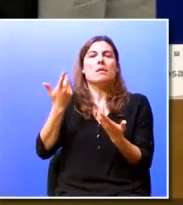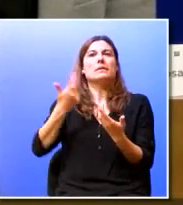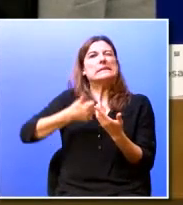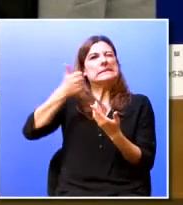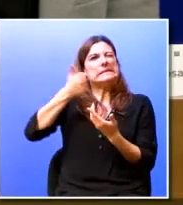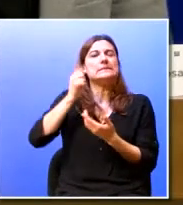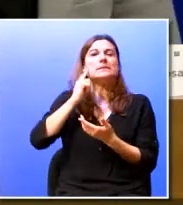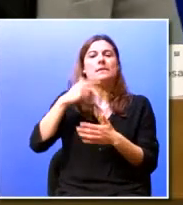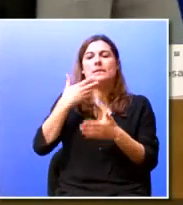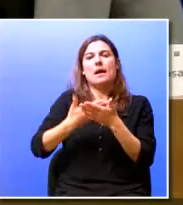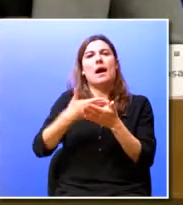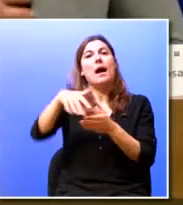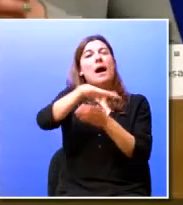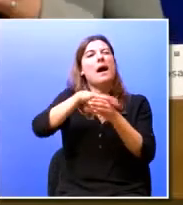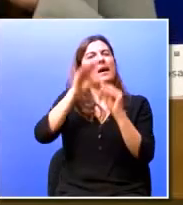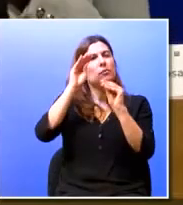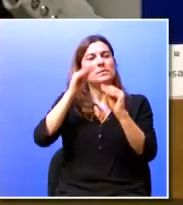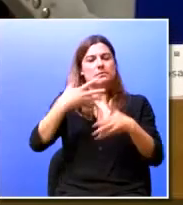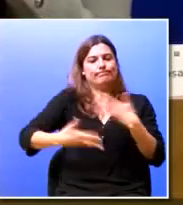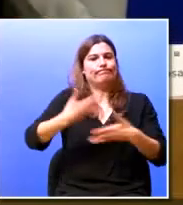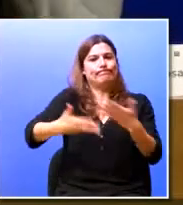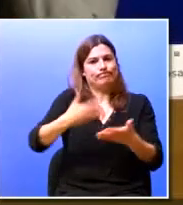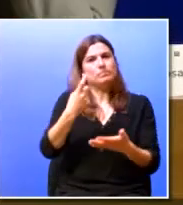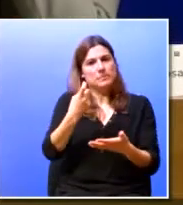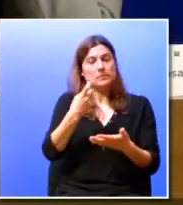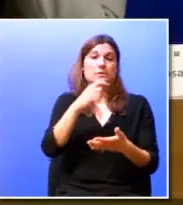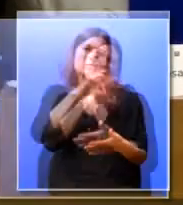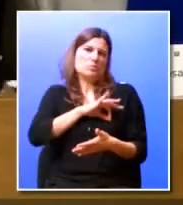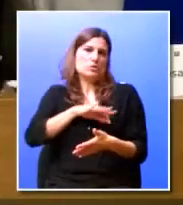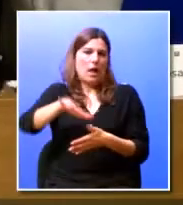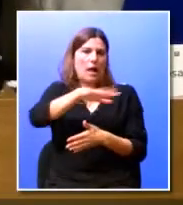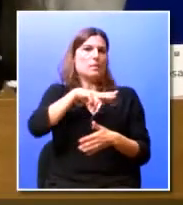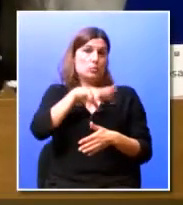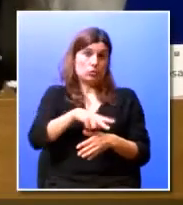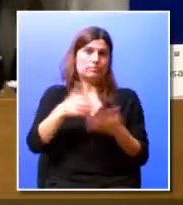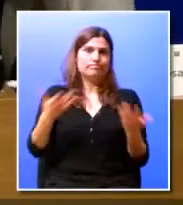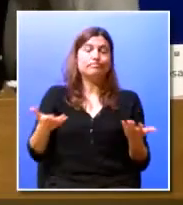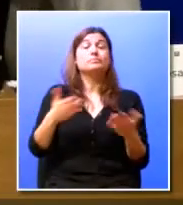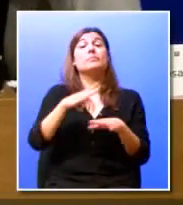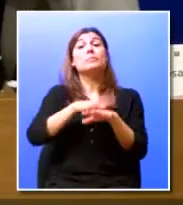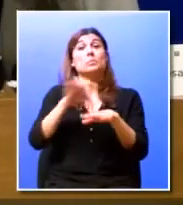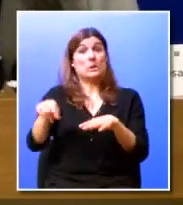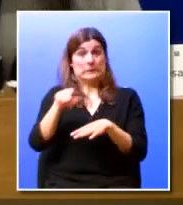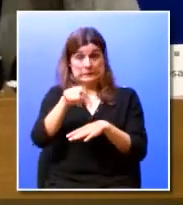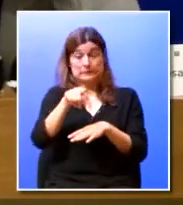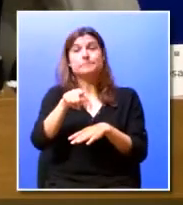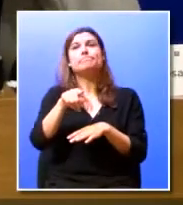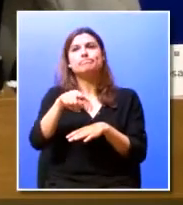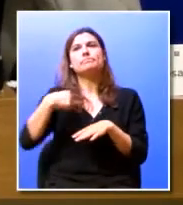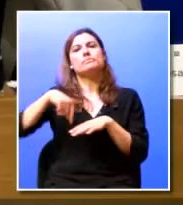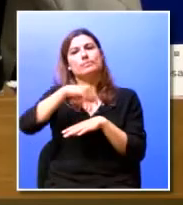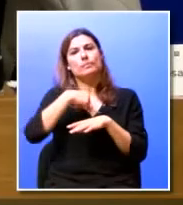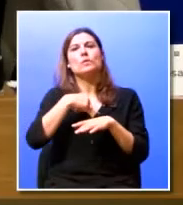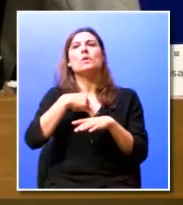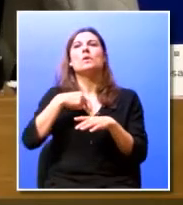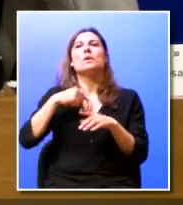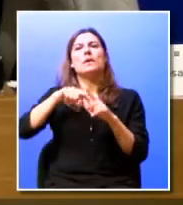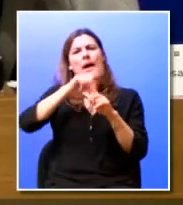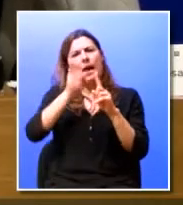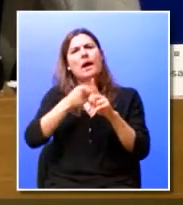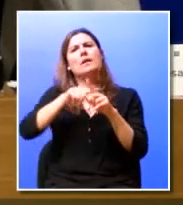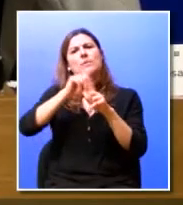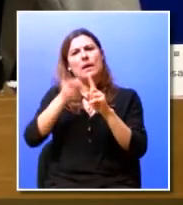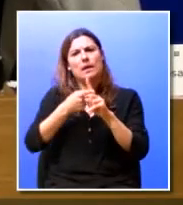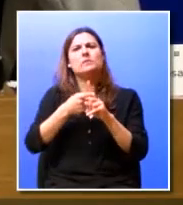fundamental dinamizar o setor da formação profissional em Portugal. E por isso mesmo, nós notamos todos os anos